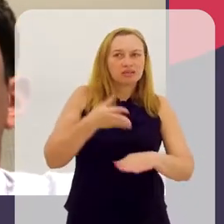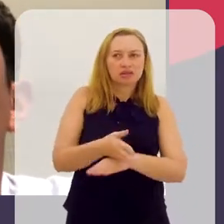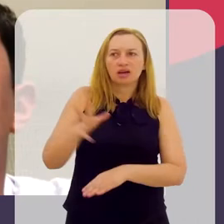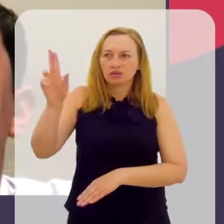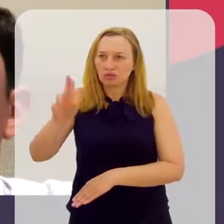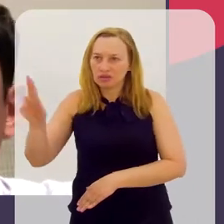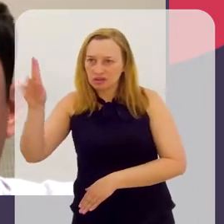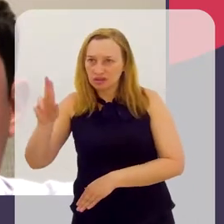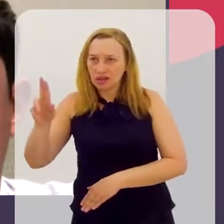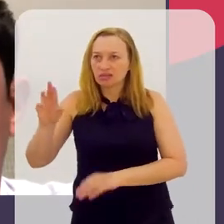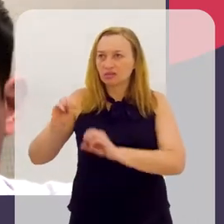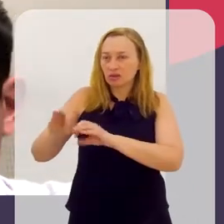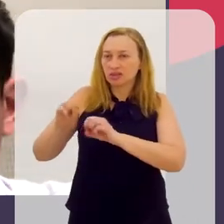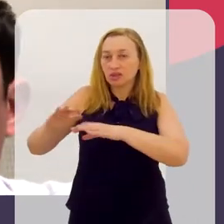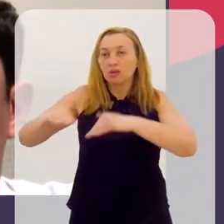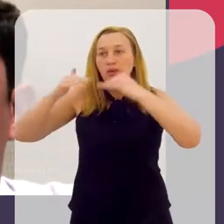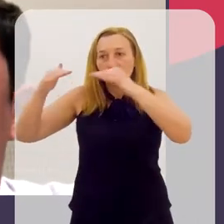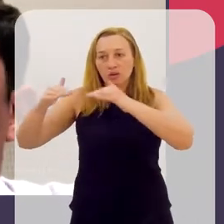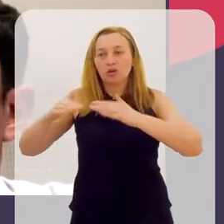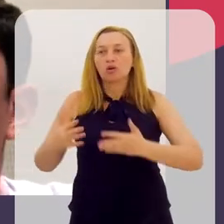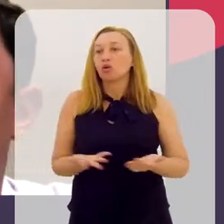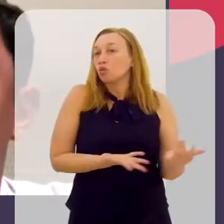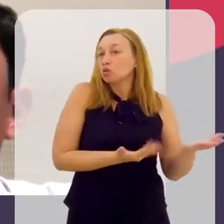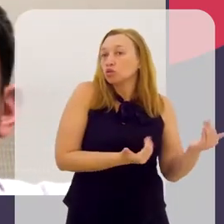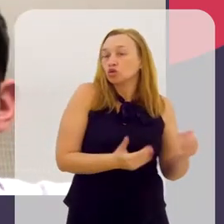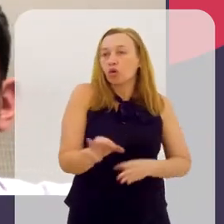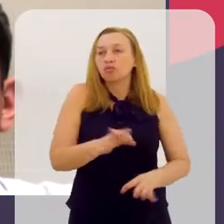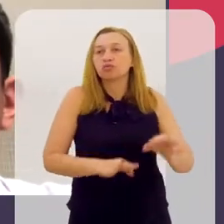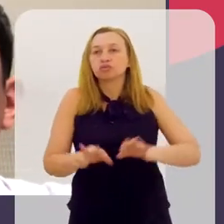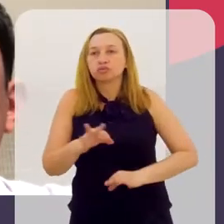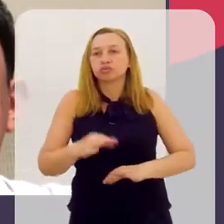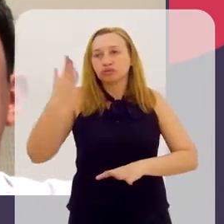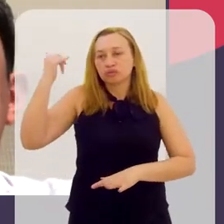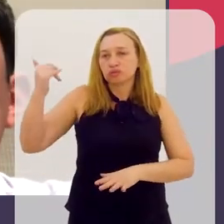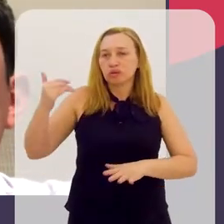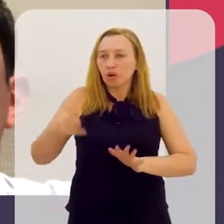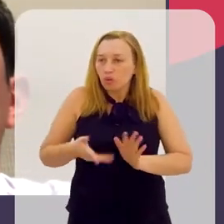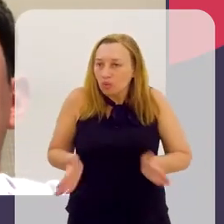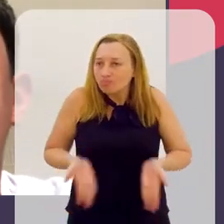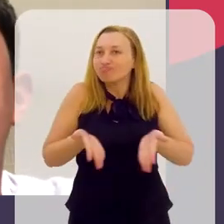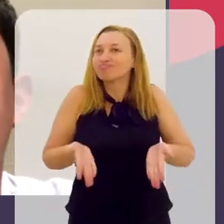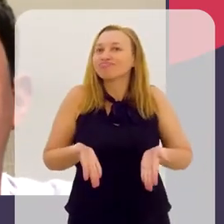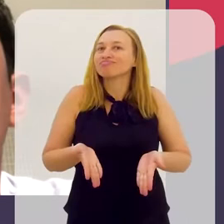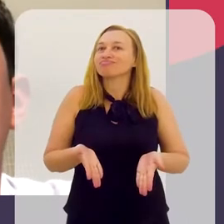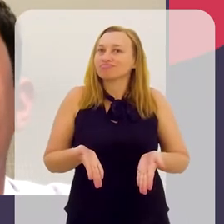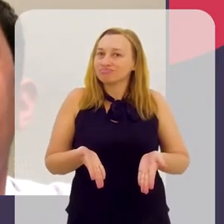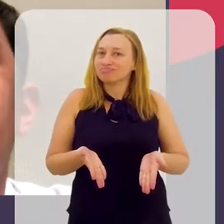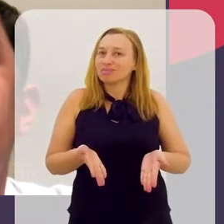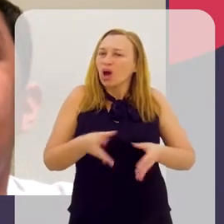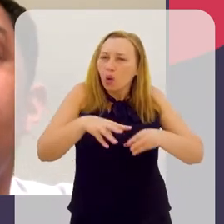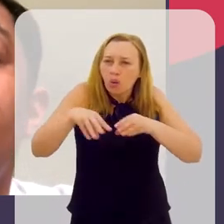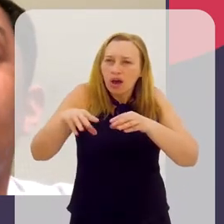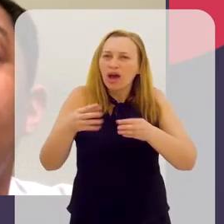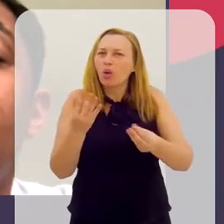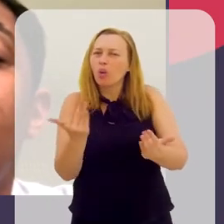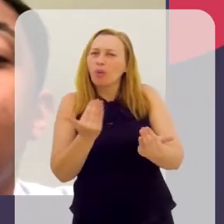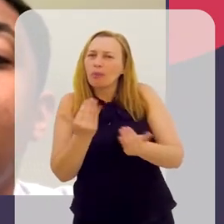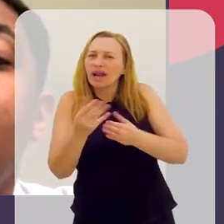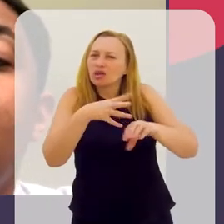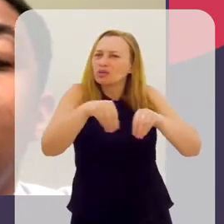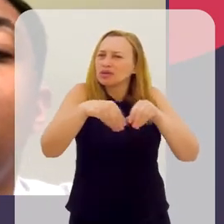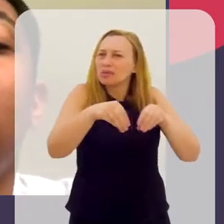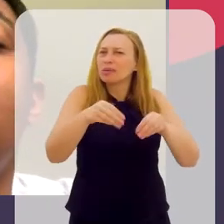universidade, né? Para o ensino superior. Os jovens talentos é aquele algo a mais. É aquele tempero que é